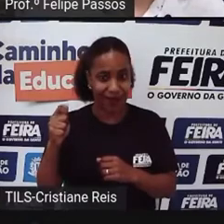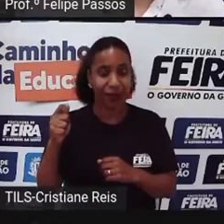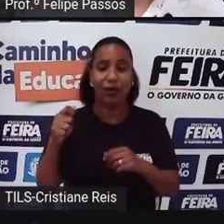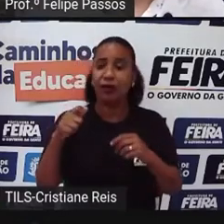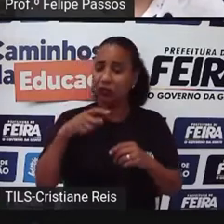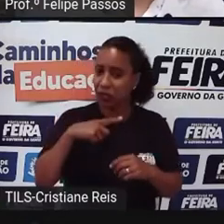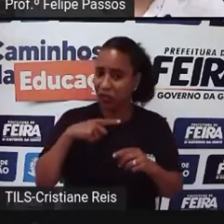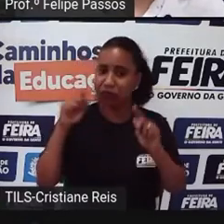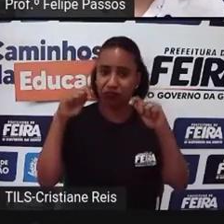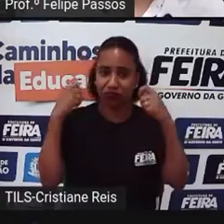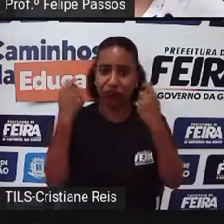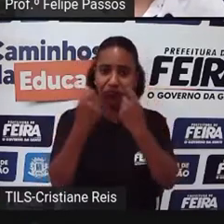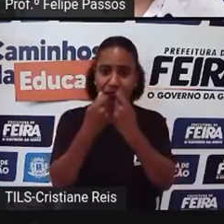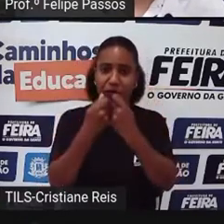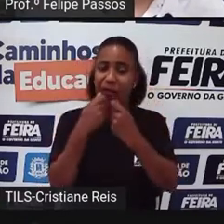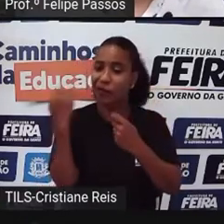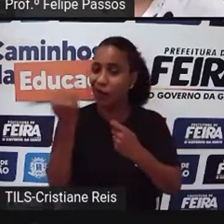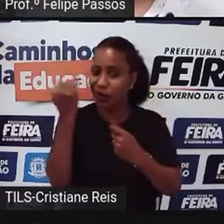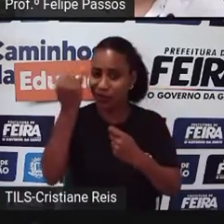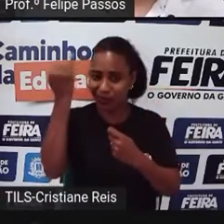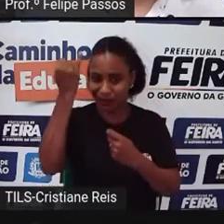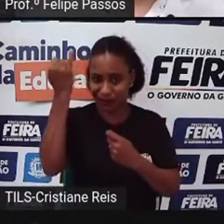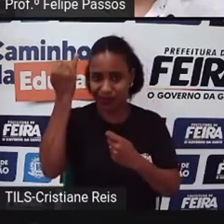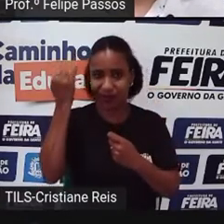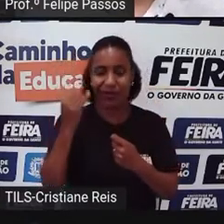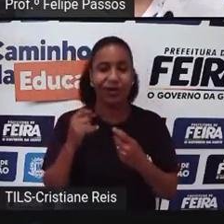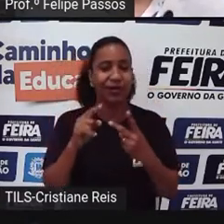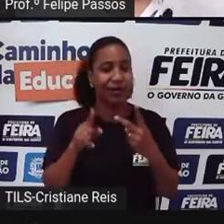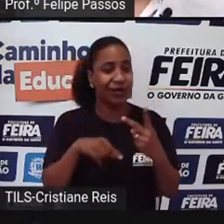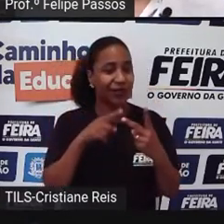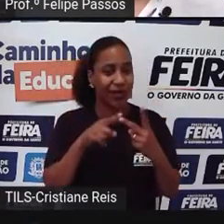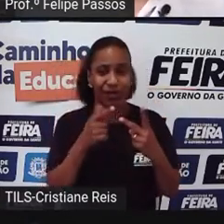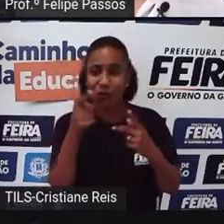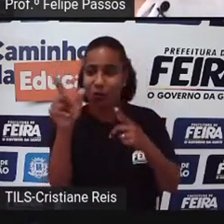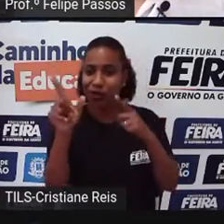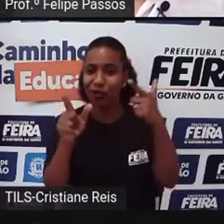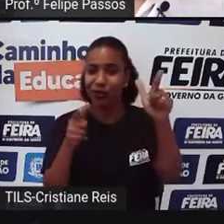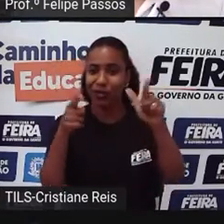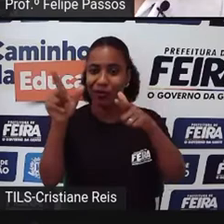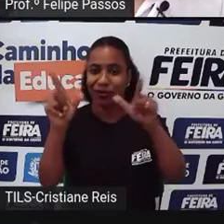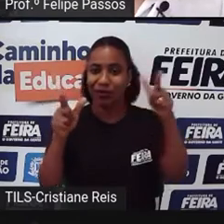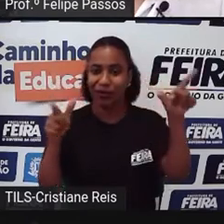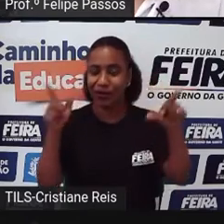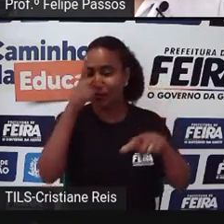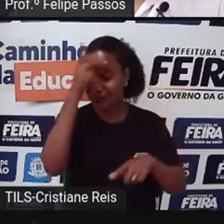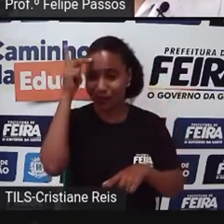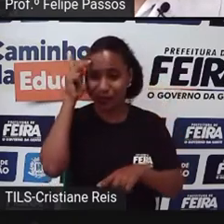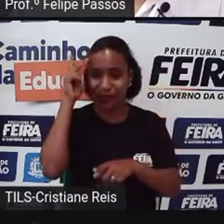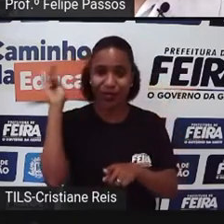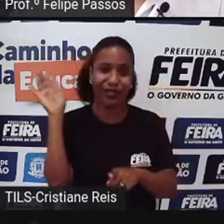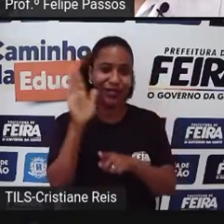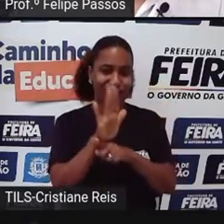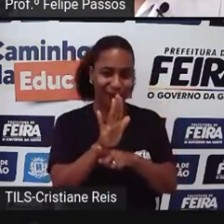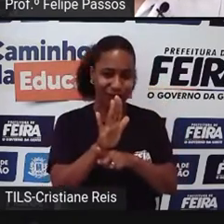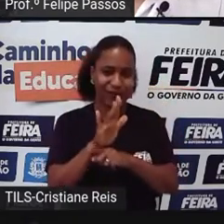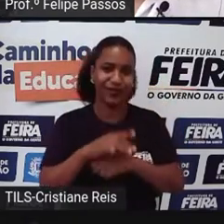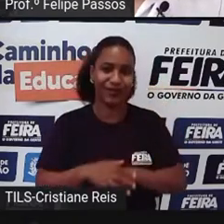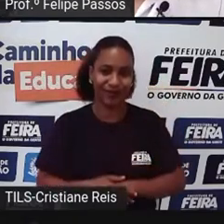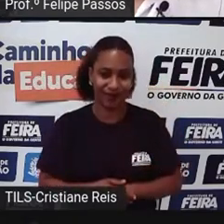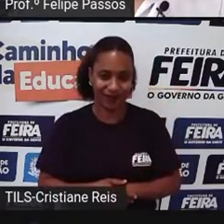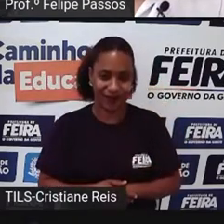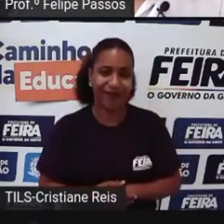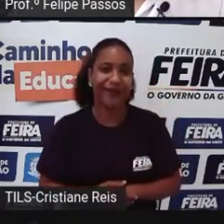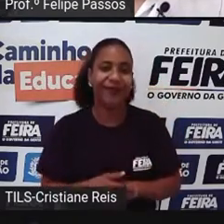Sabe Porque Uma única ONG Para a Feira de Santana Gente Não dá conta É quase nada É quase